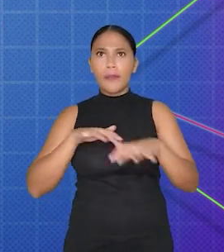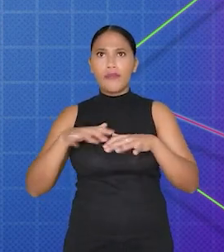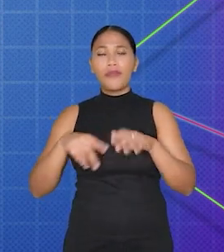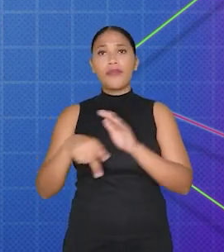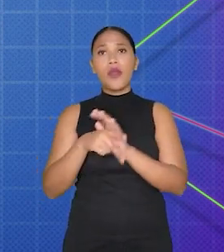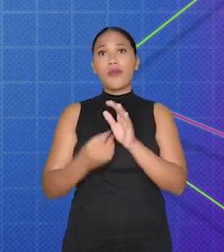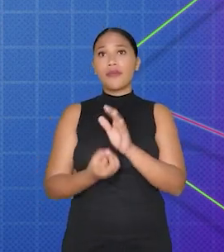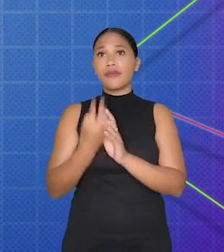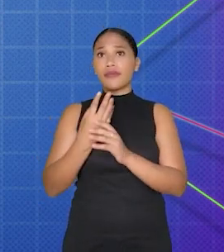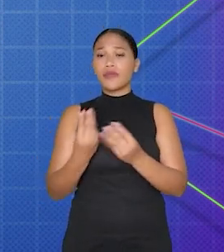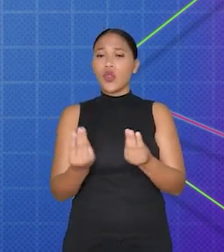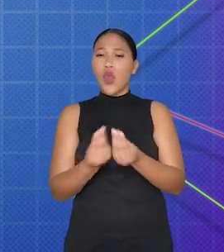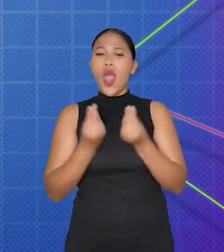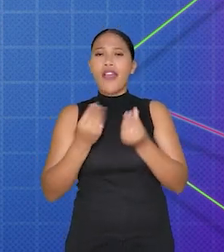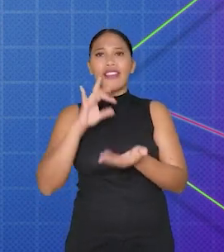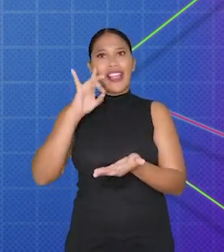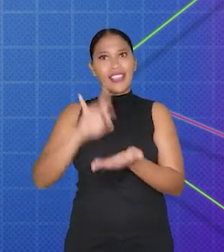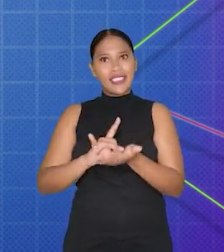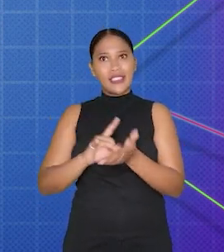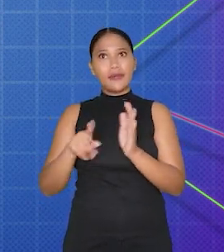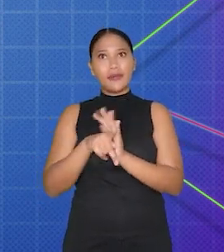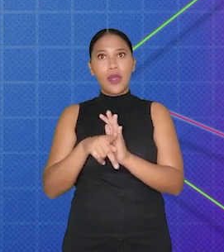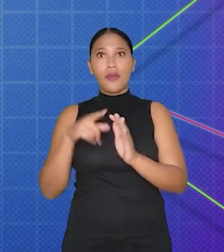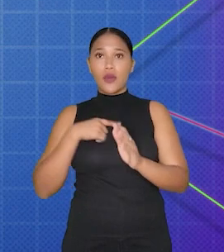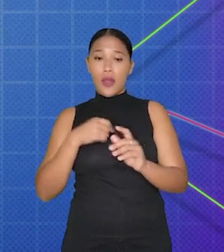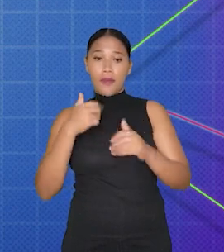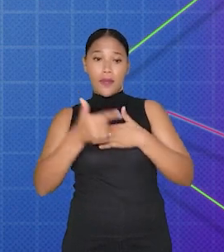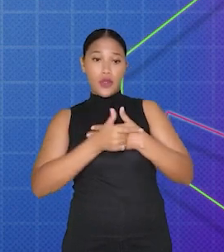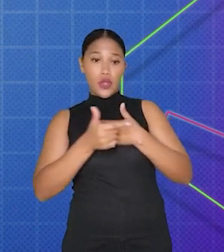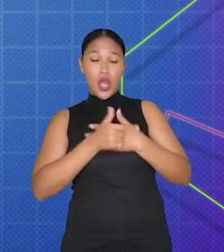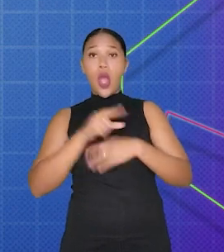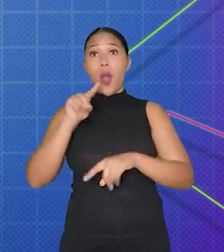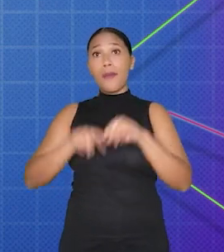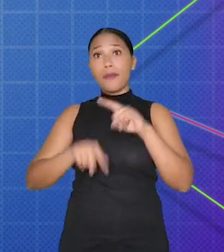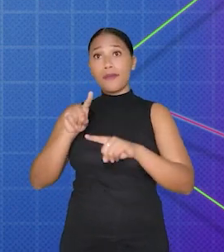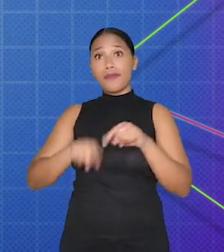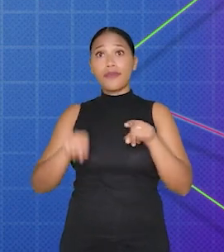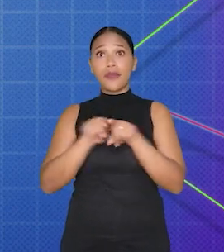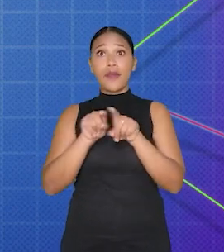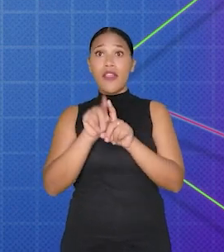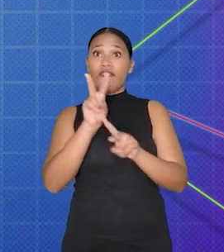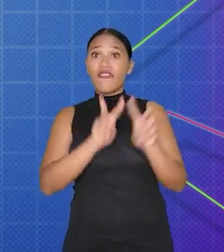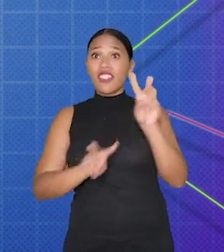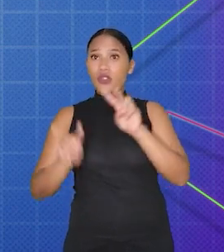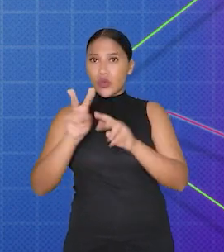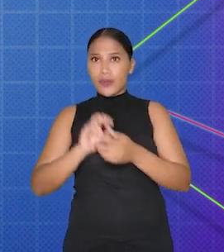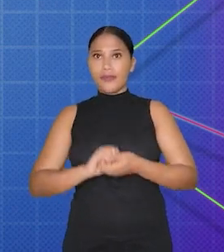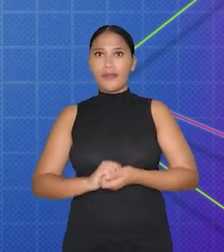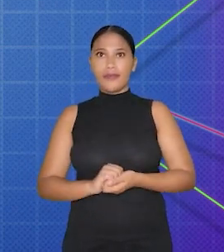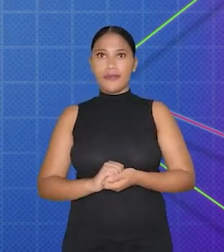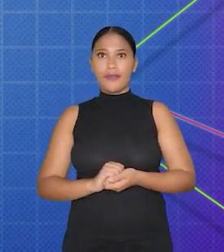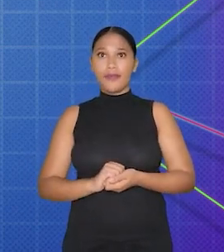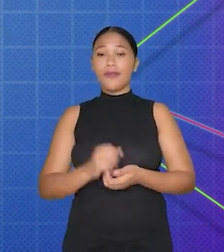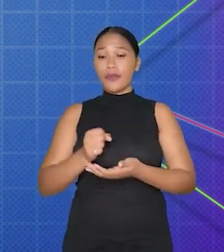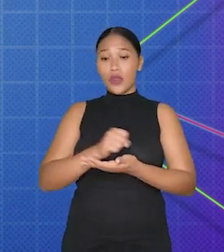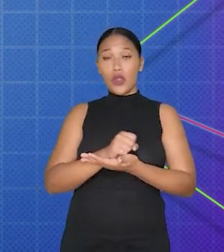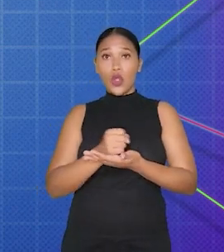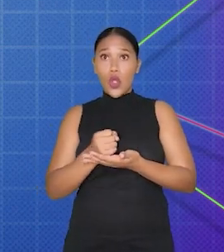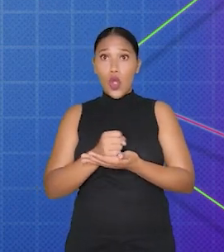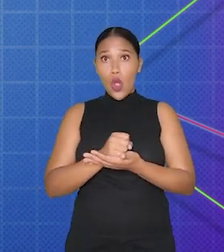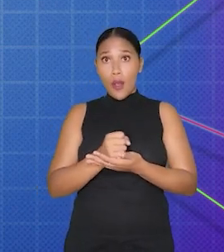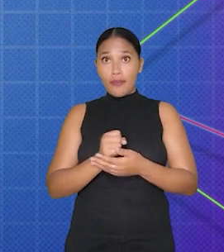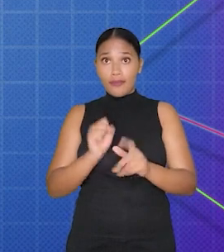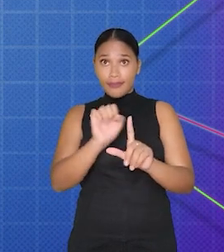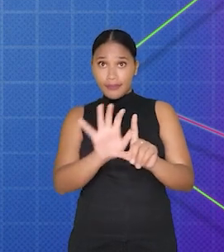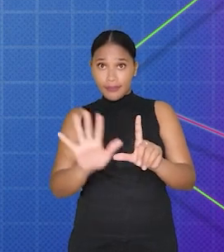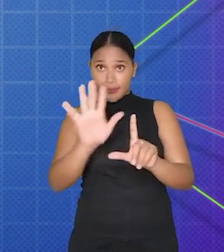são usados para criar animações suaves e realistas para personagens, objetos e efeitos visuais. Em um jogo de plataforma,